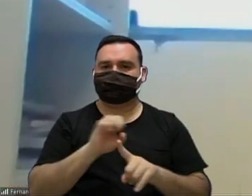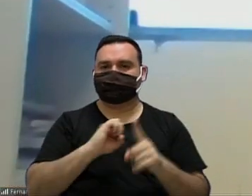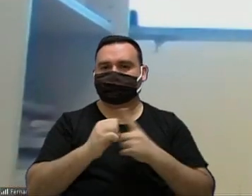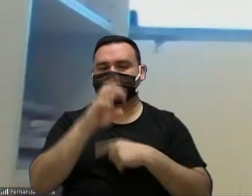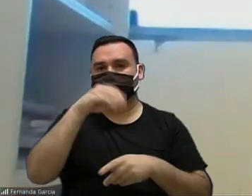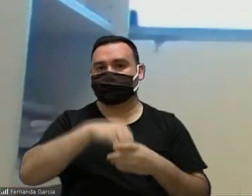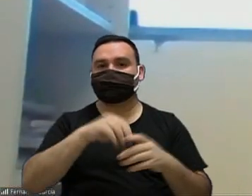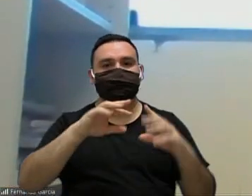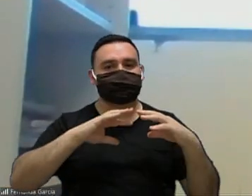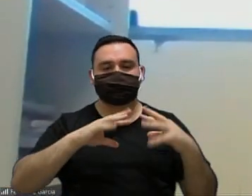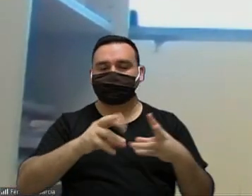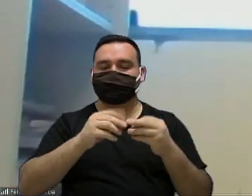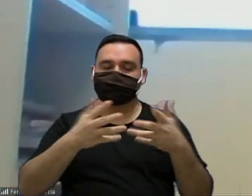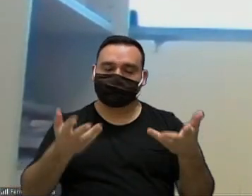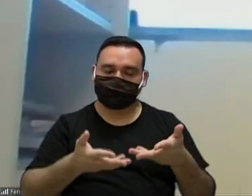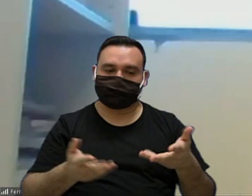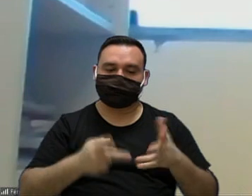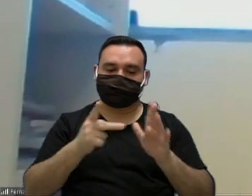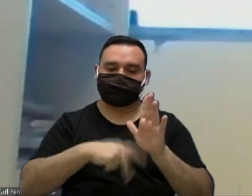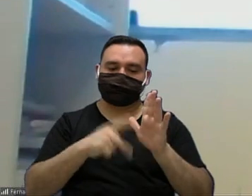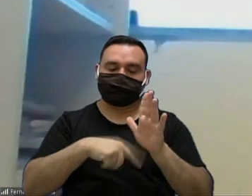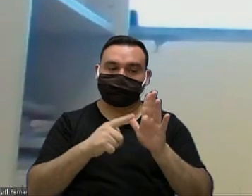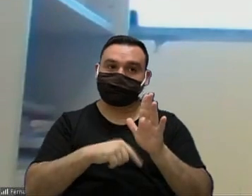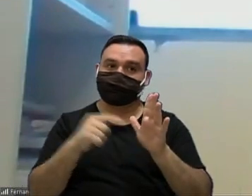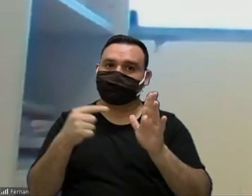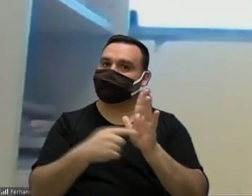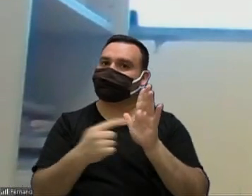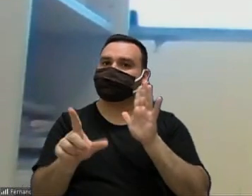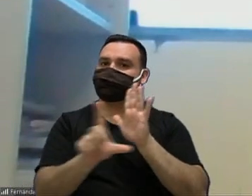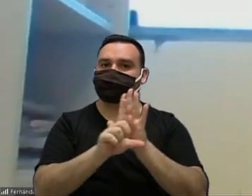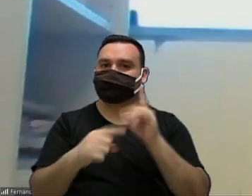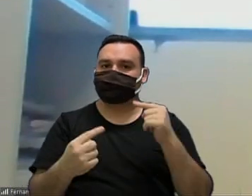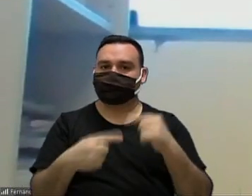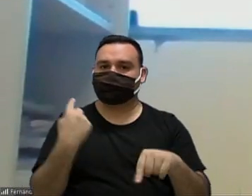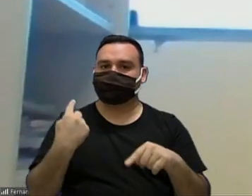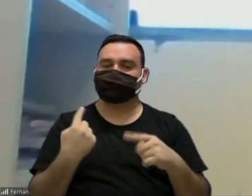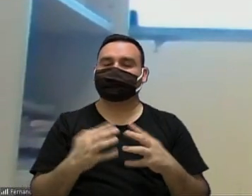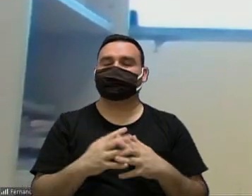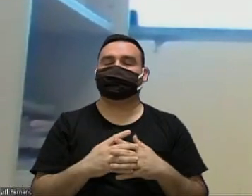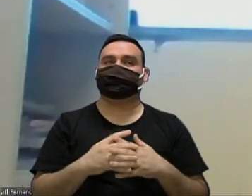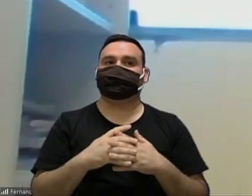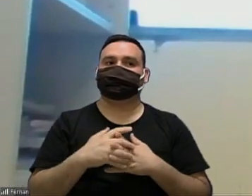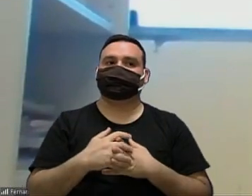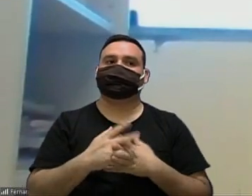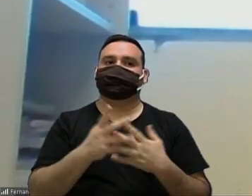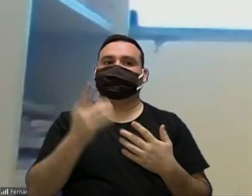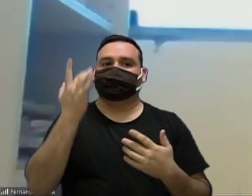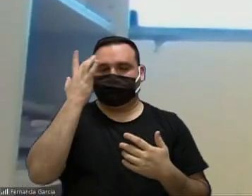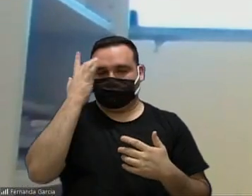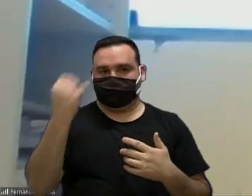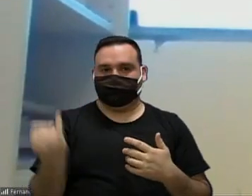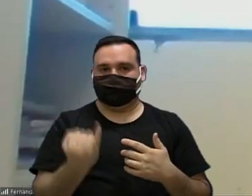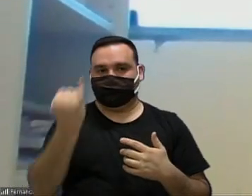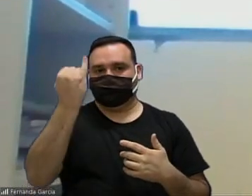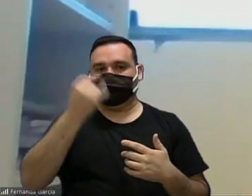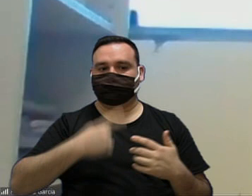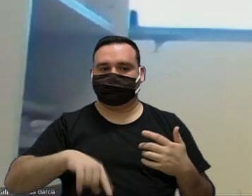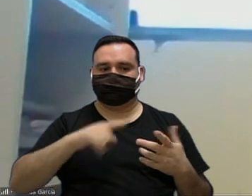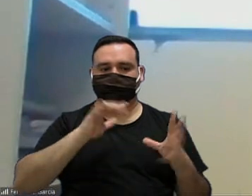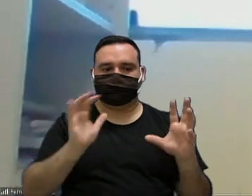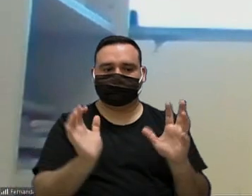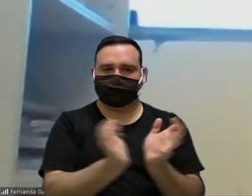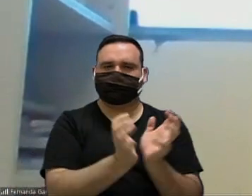né então esse projeto embora seja inconstitucional eu vejo a importância dele pra vários